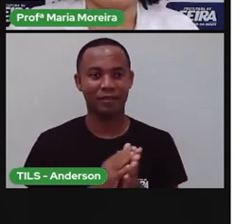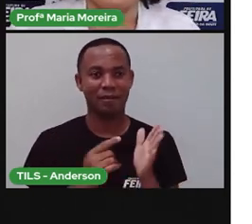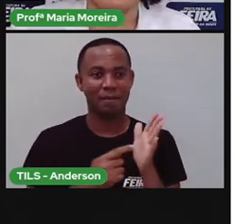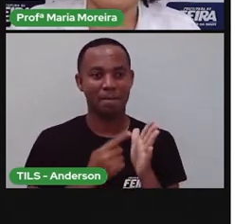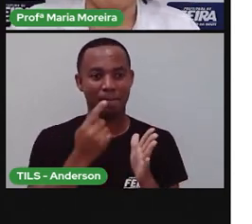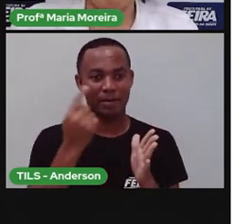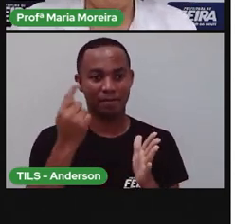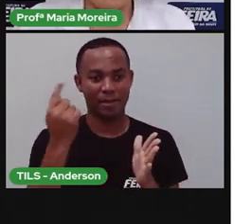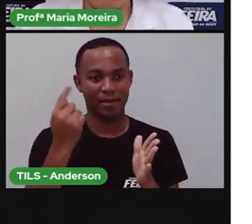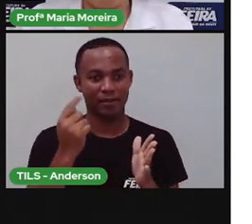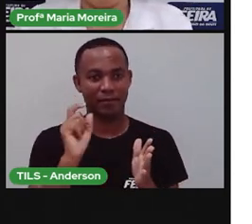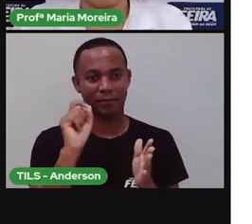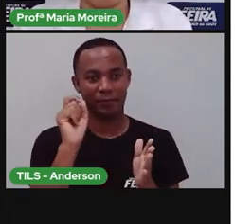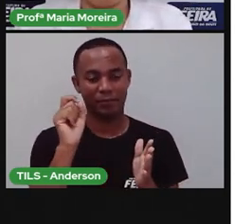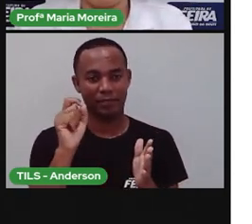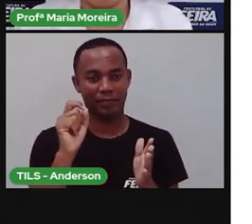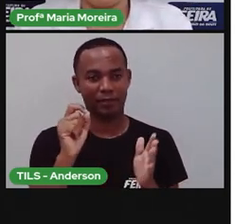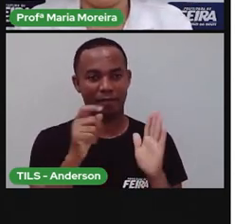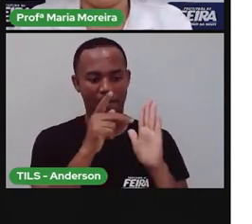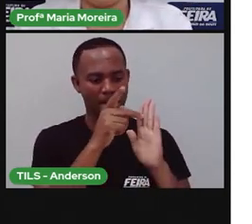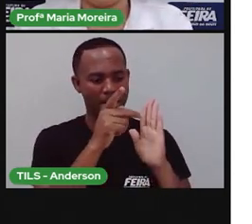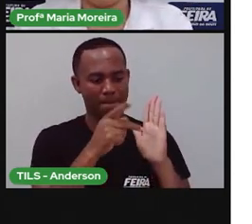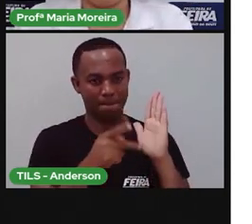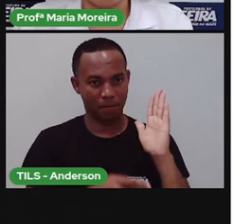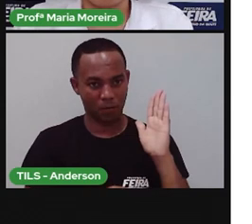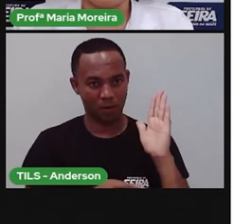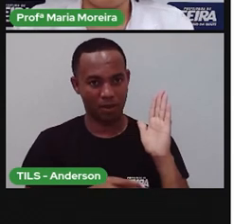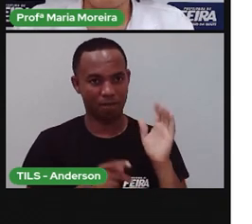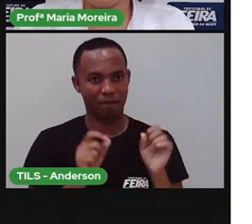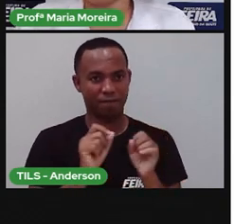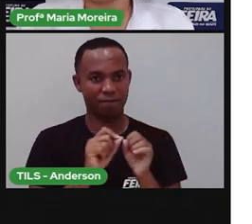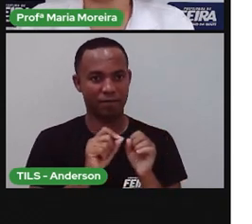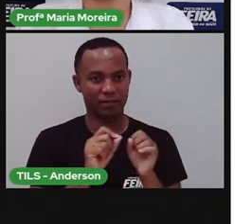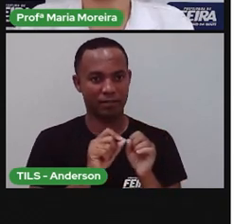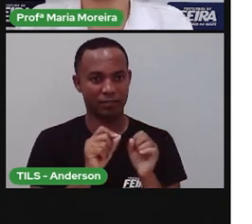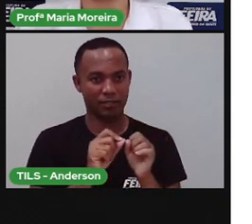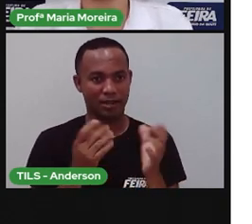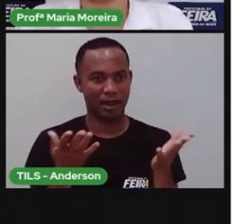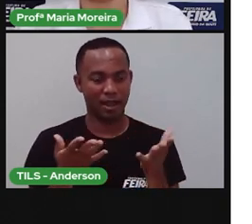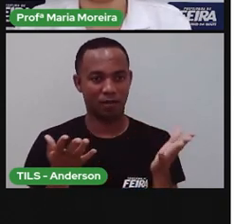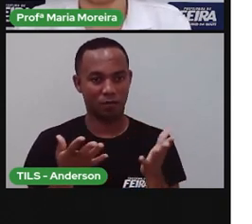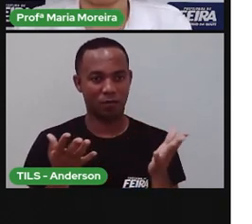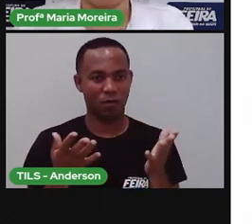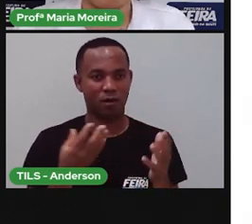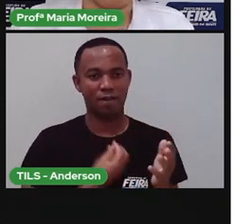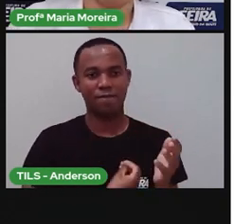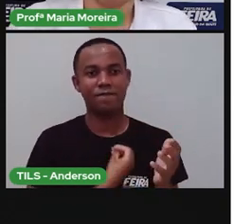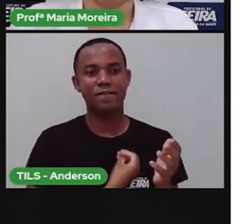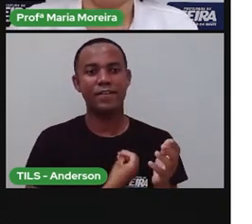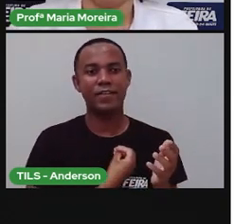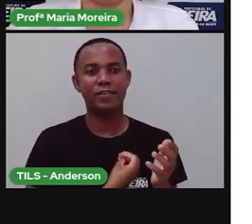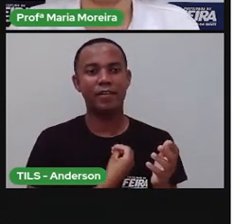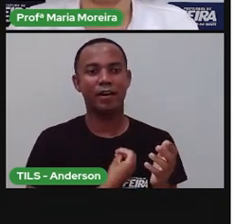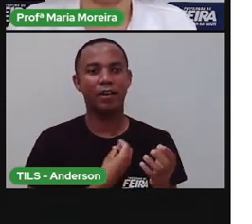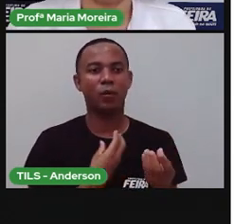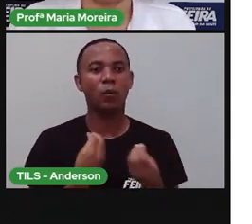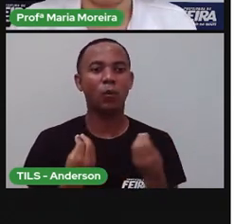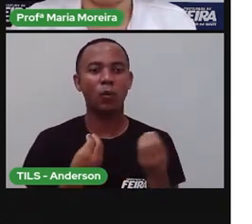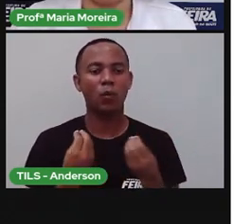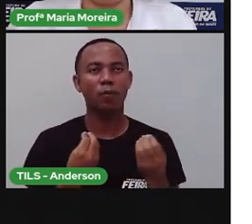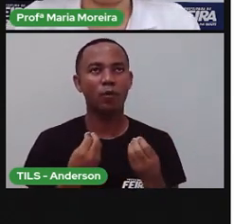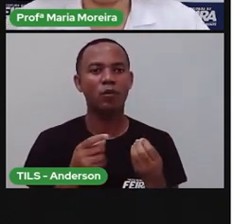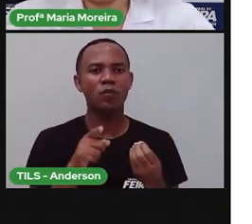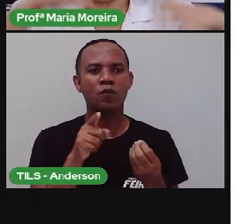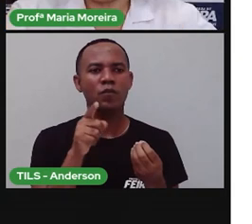quero que vocês tentem fazer um poema aí para a gente. Façam um poema sobre um ser vivo, né? Que vocês